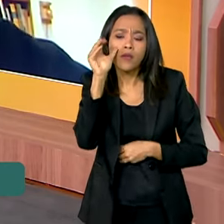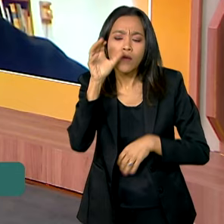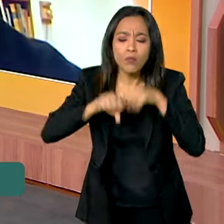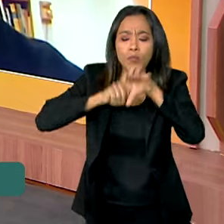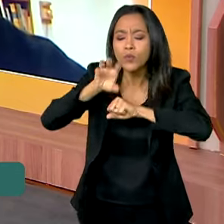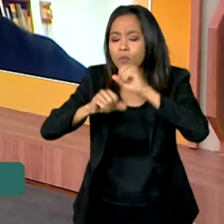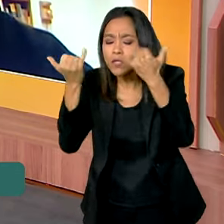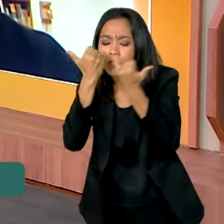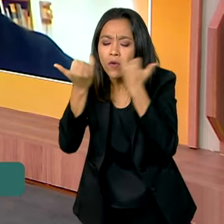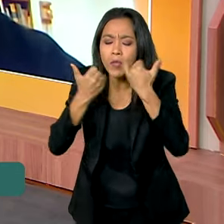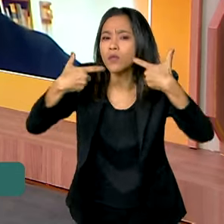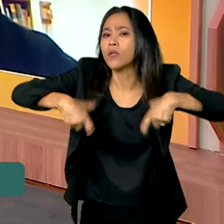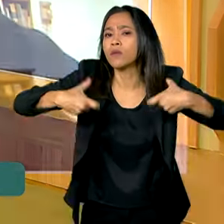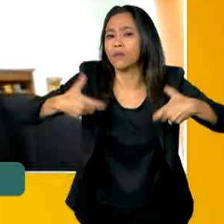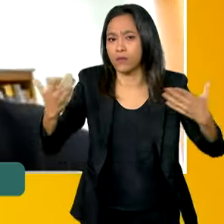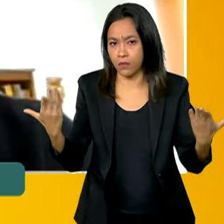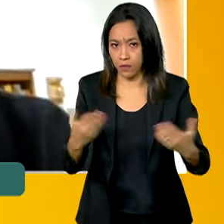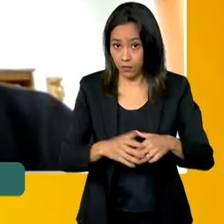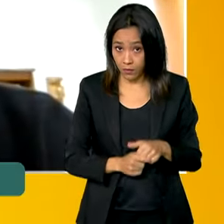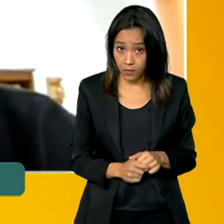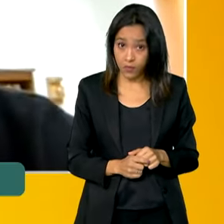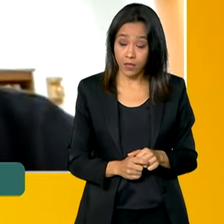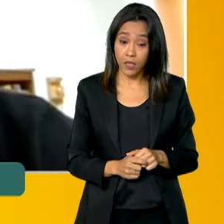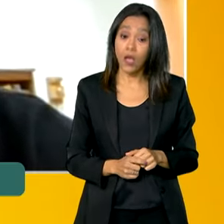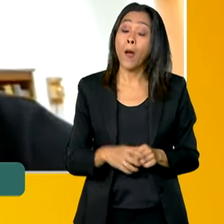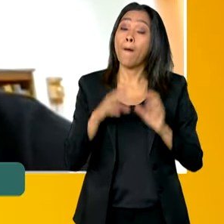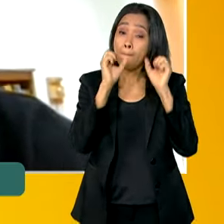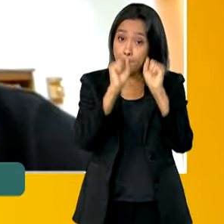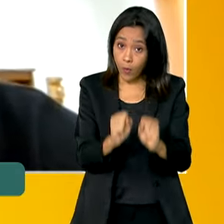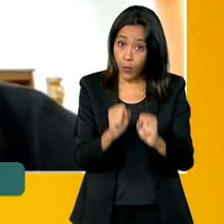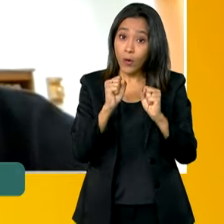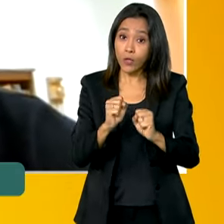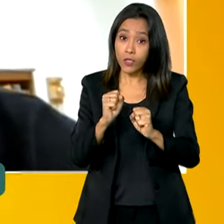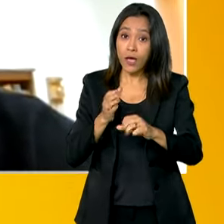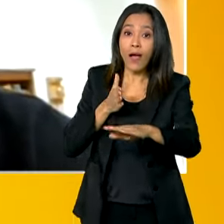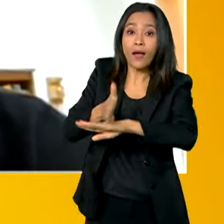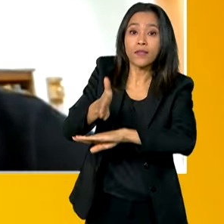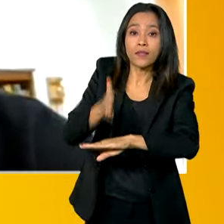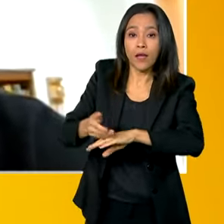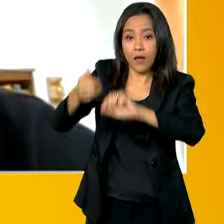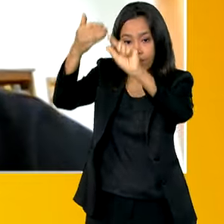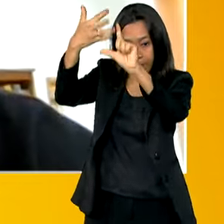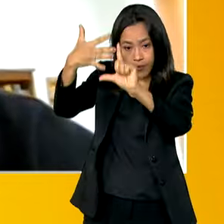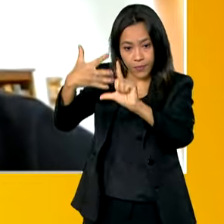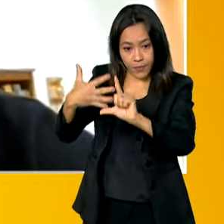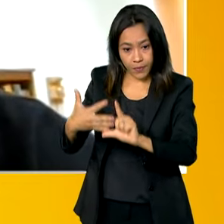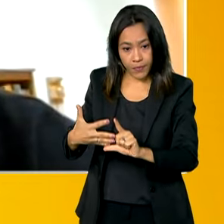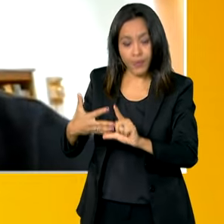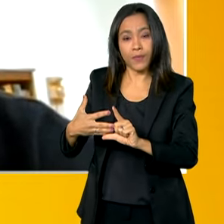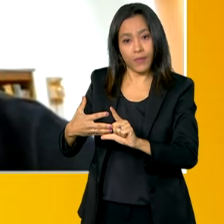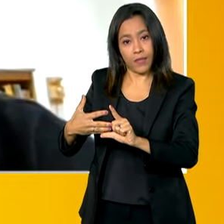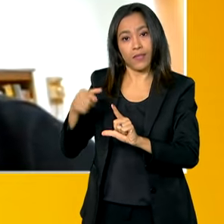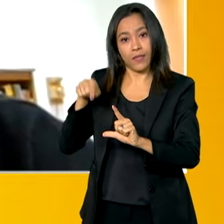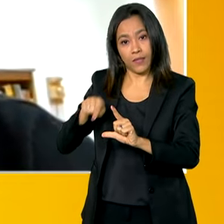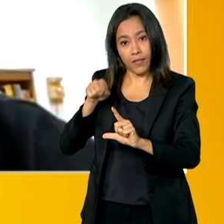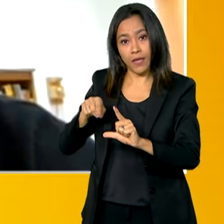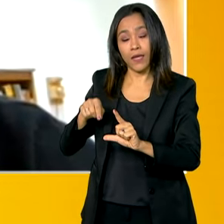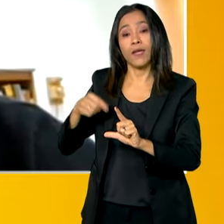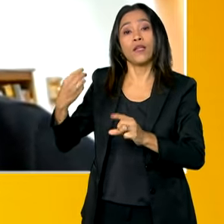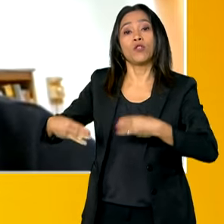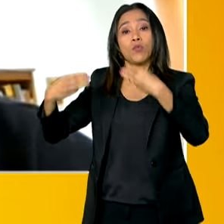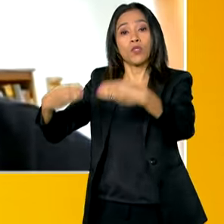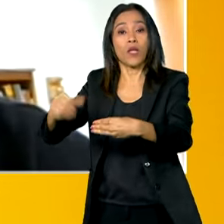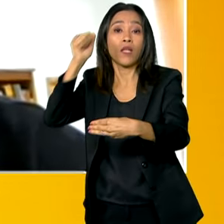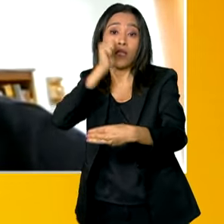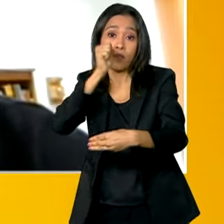que a gente pode ter? Bom, a gente pode acessar o site do Ministério das Mulheres, tem a nossa programação para os